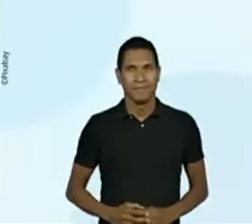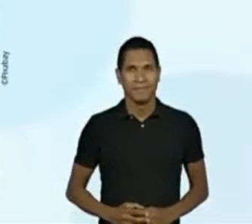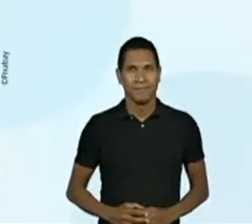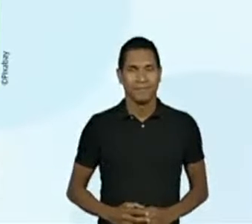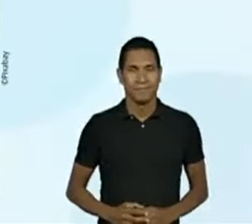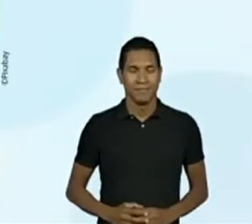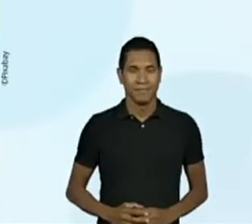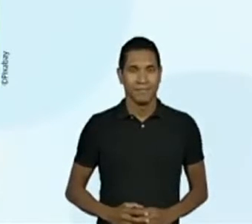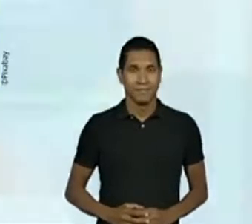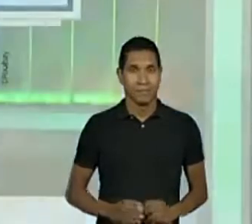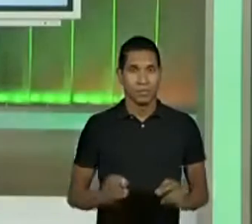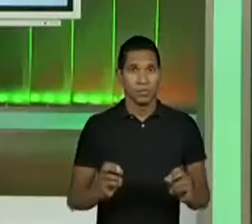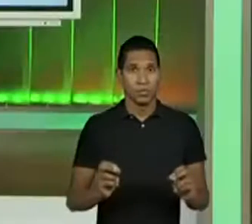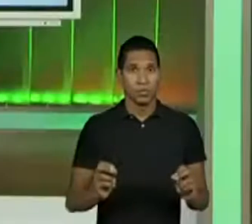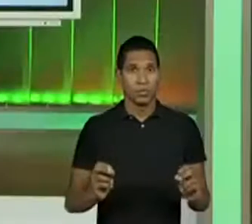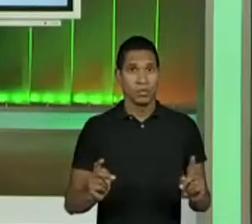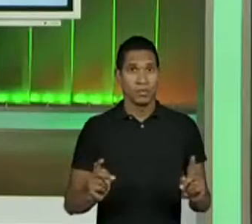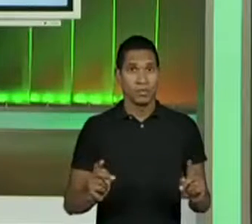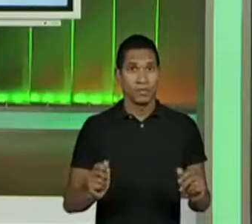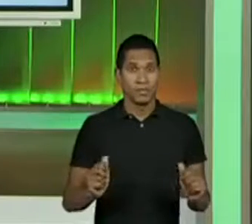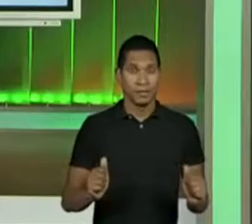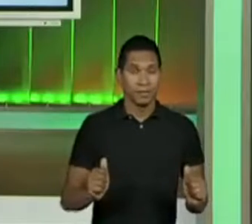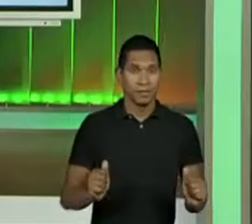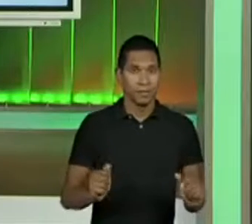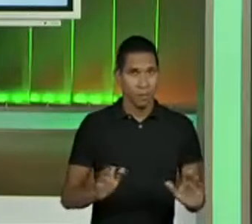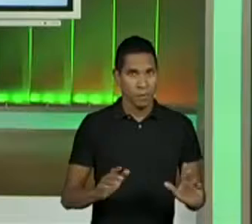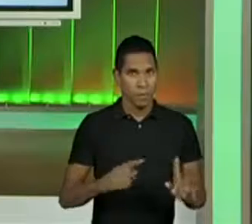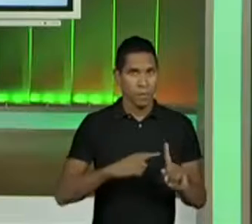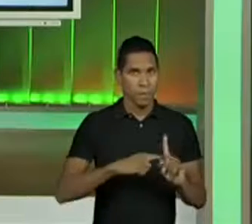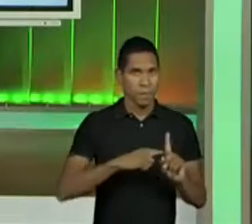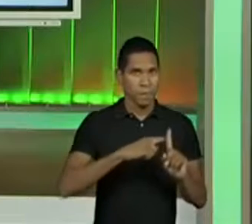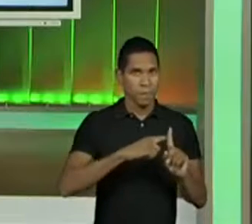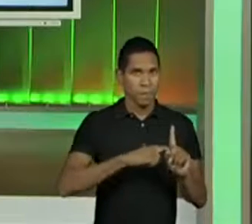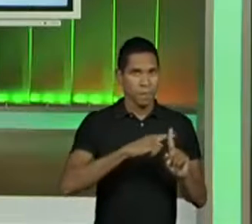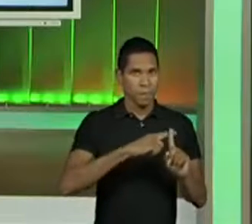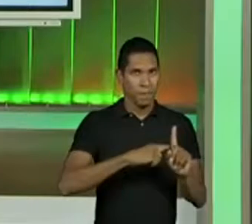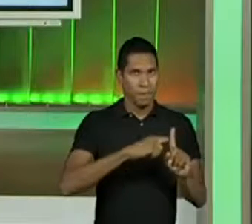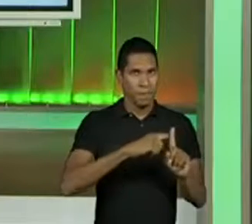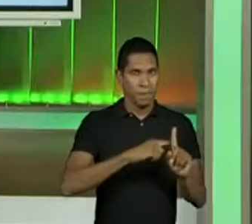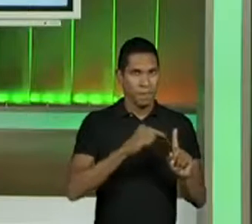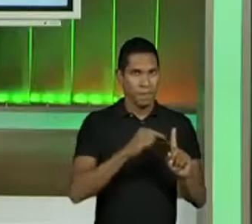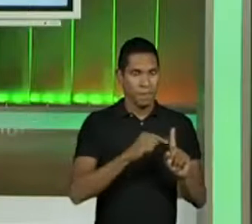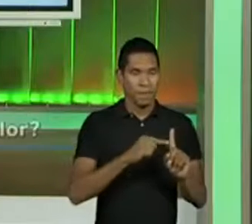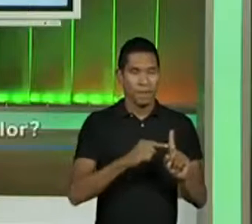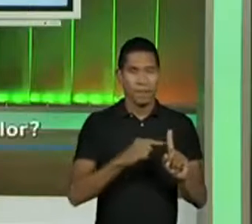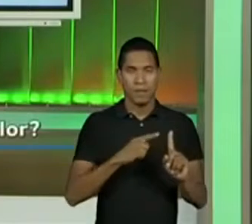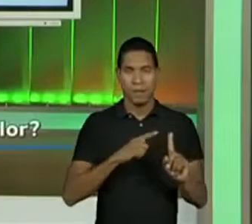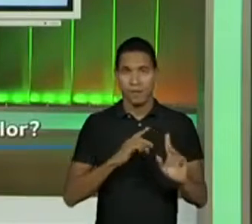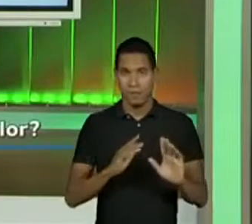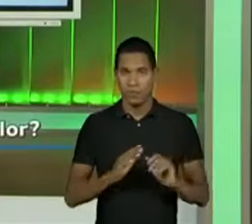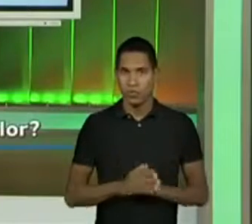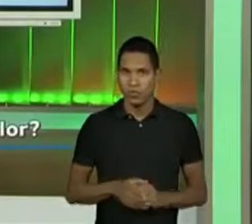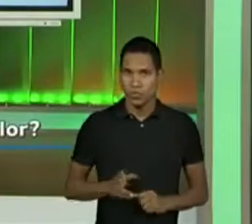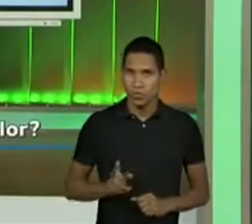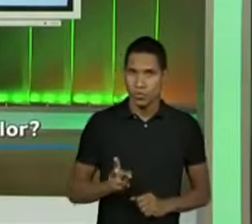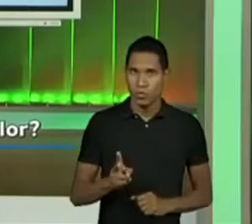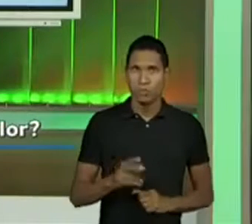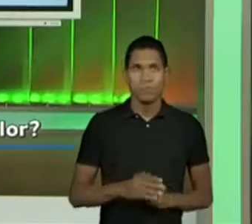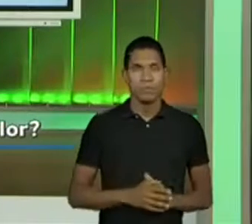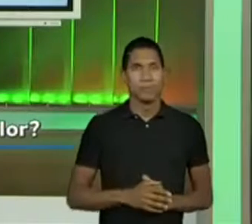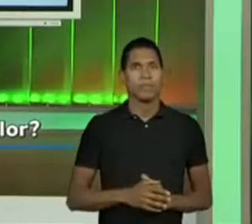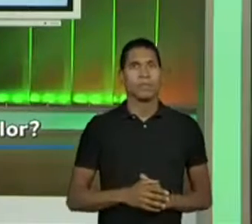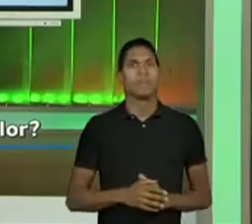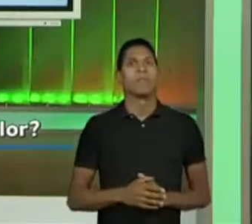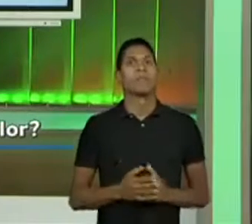Muito bem. Ainda falando em termômetro e temperatura, vamos seguir aqui para a próxima